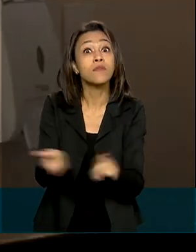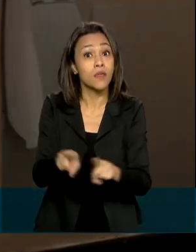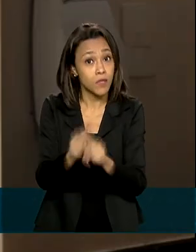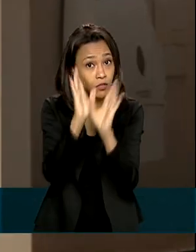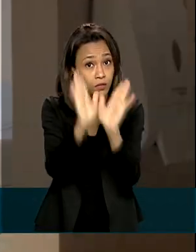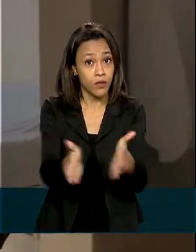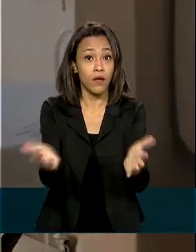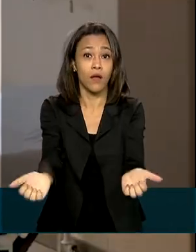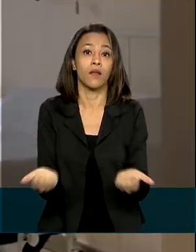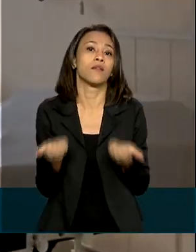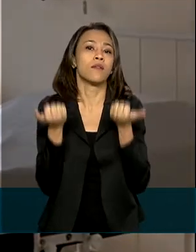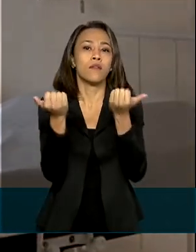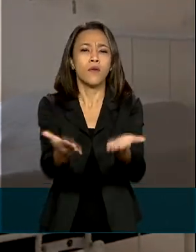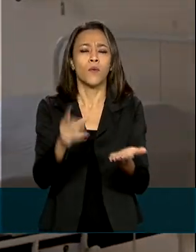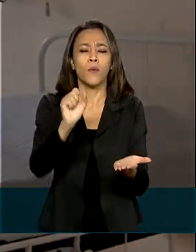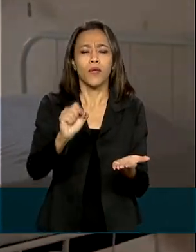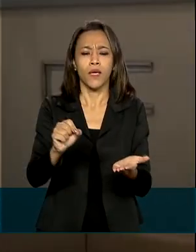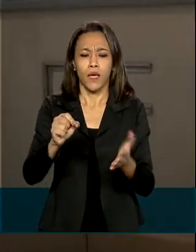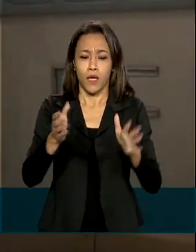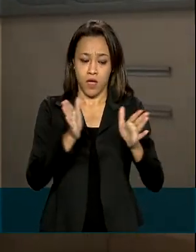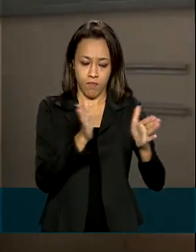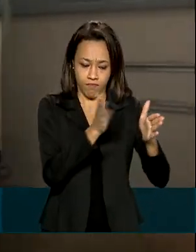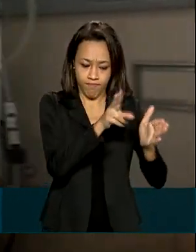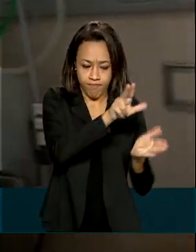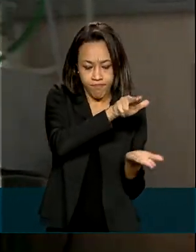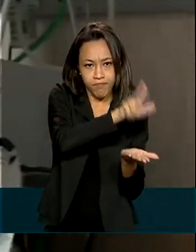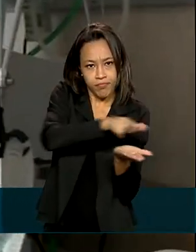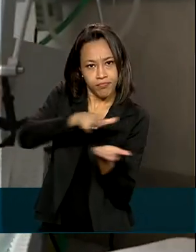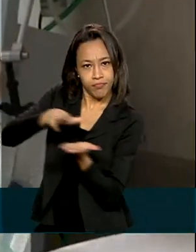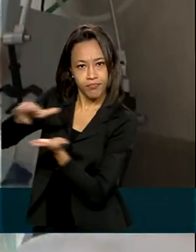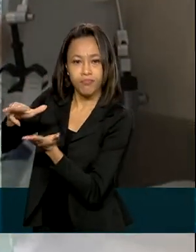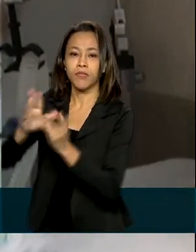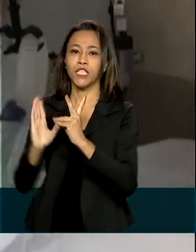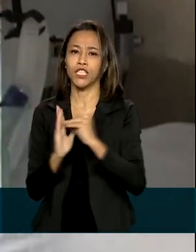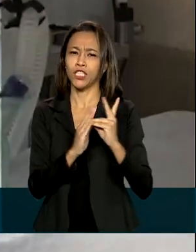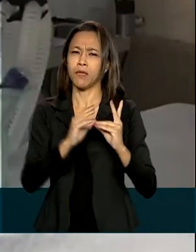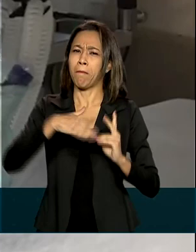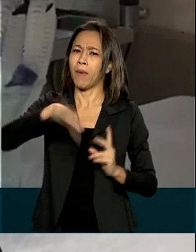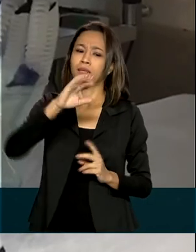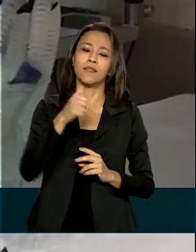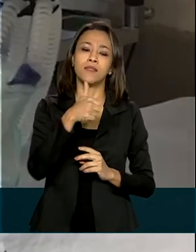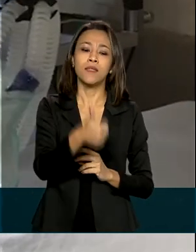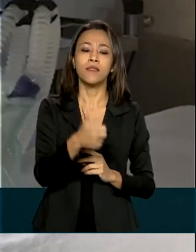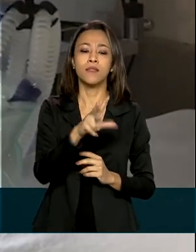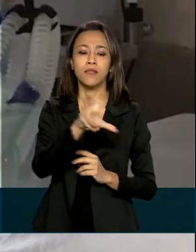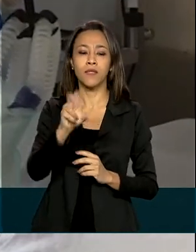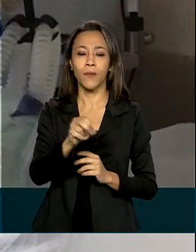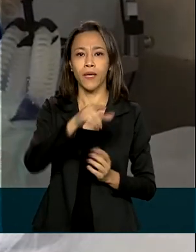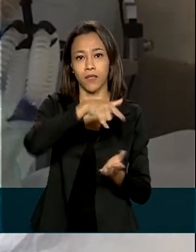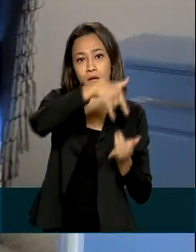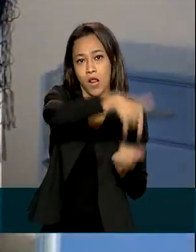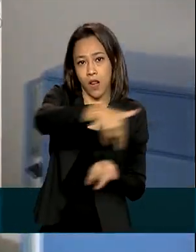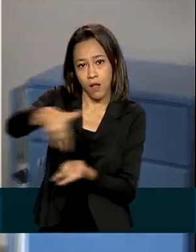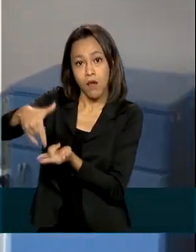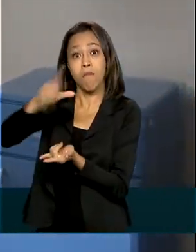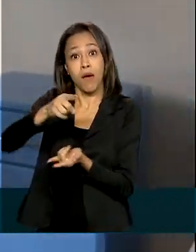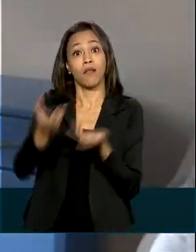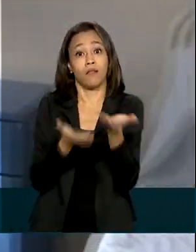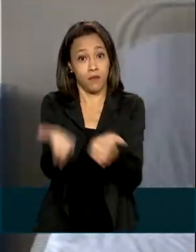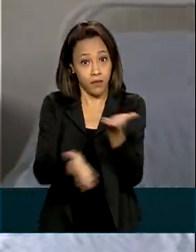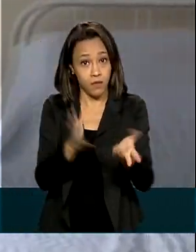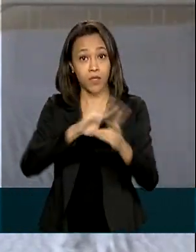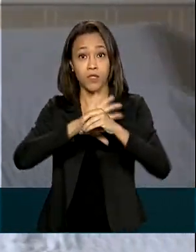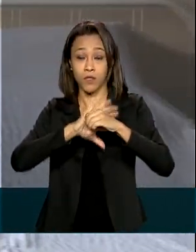foram instaladas alas indígenas com mais de 150 leitos para o tratamento do coronavírus em